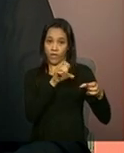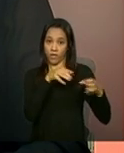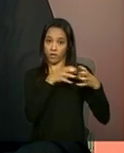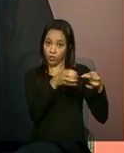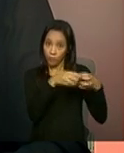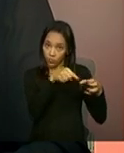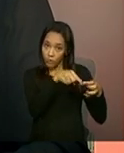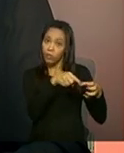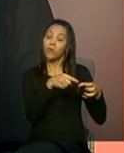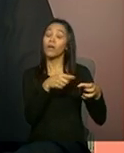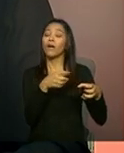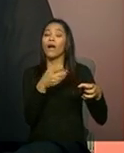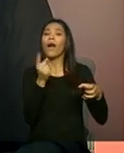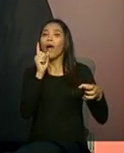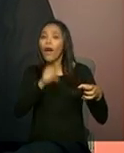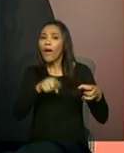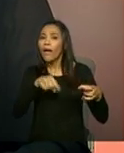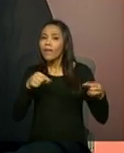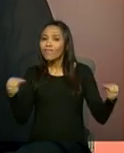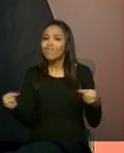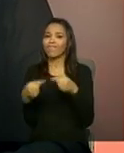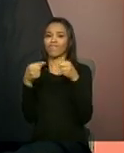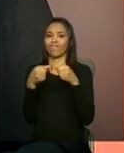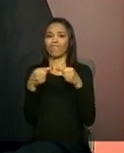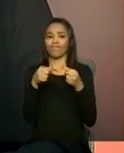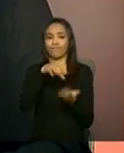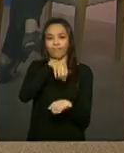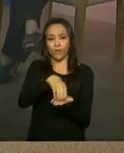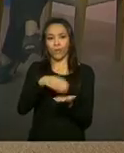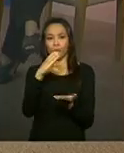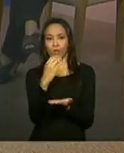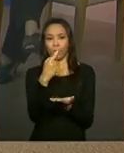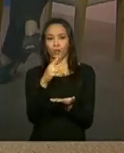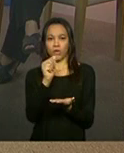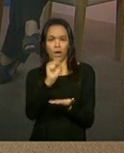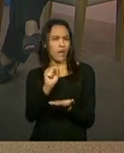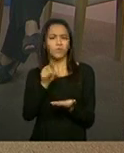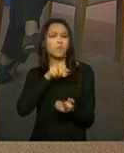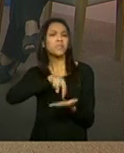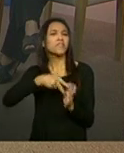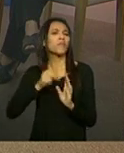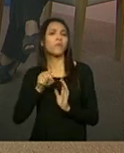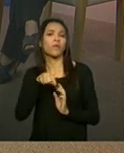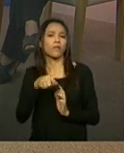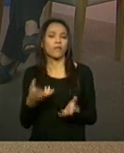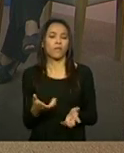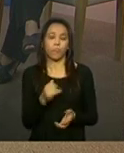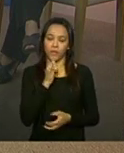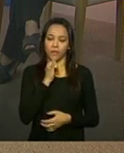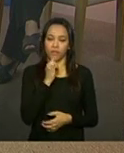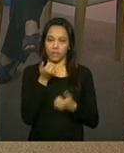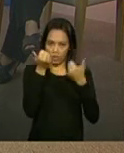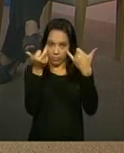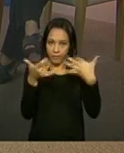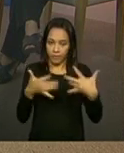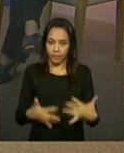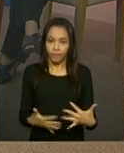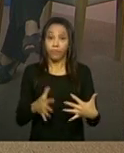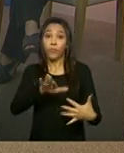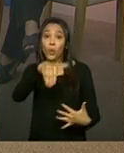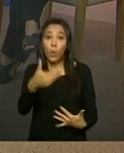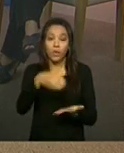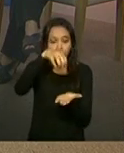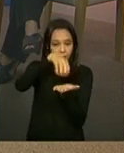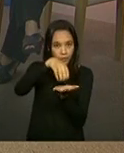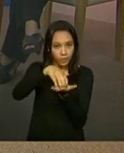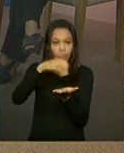está referenciado ao CRAS? Bom, significa dizer que, por exemplo, quando um CRAS